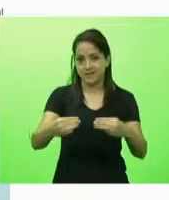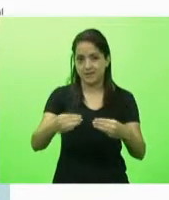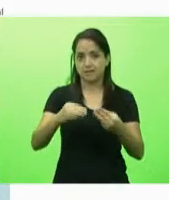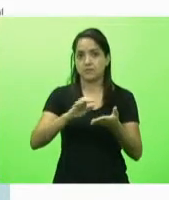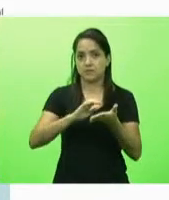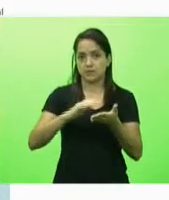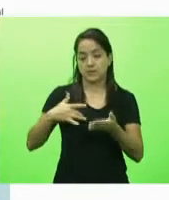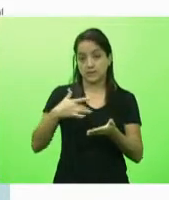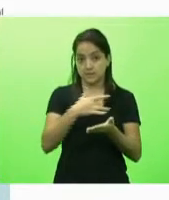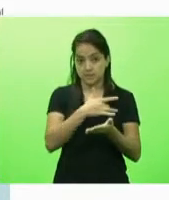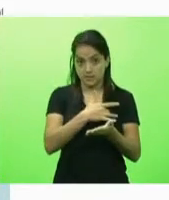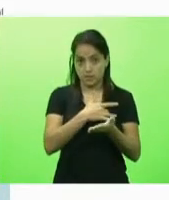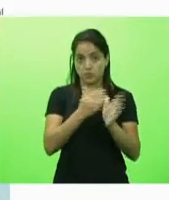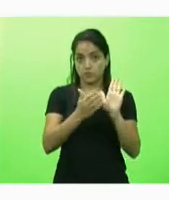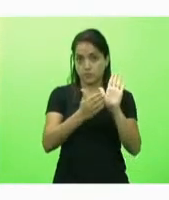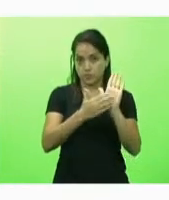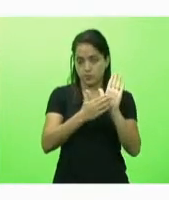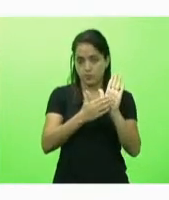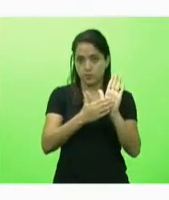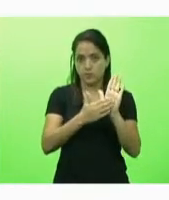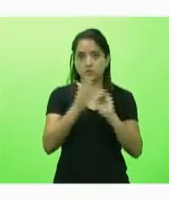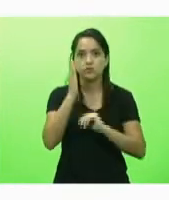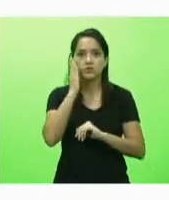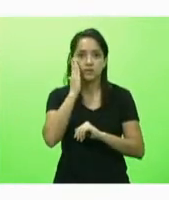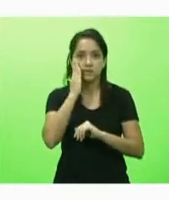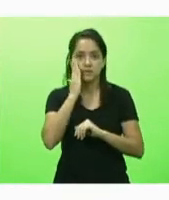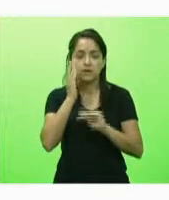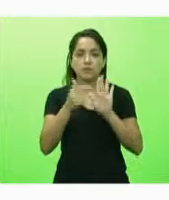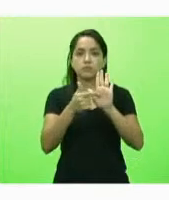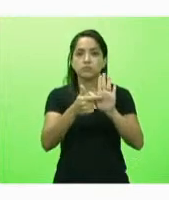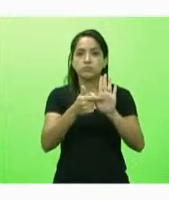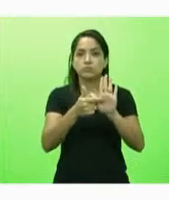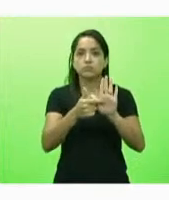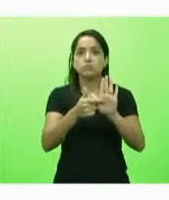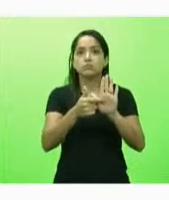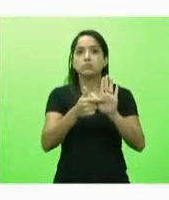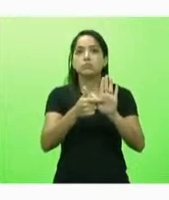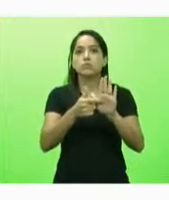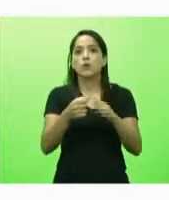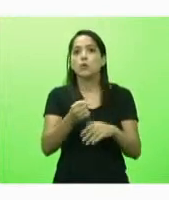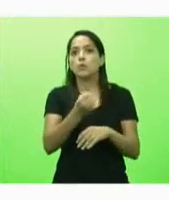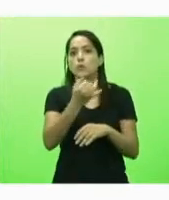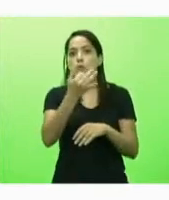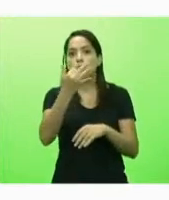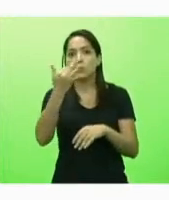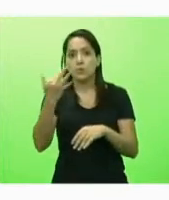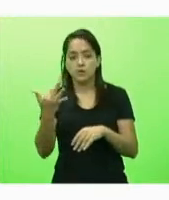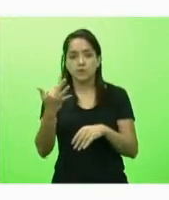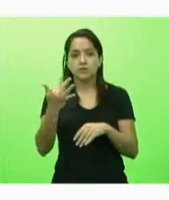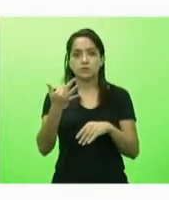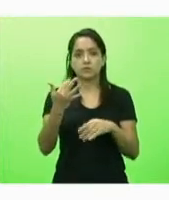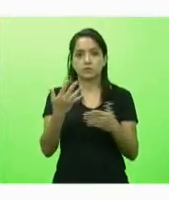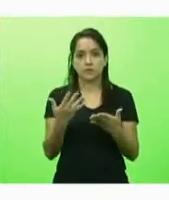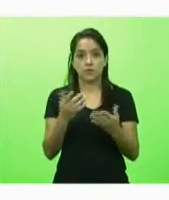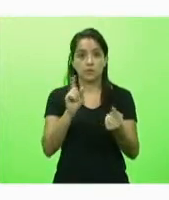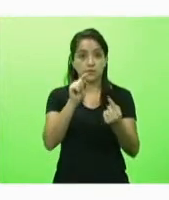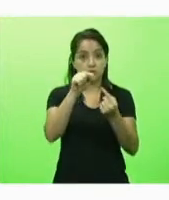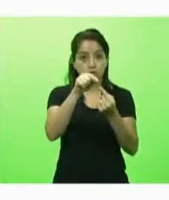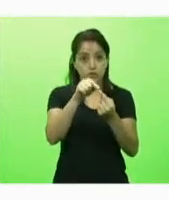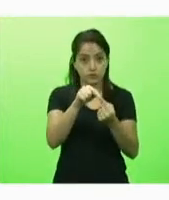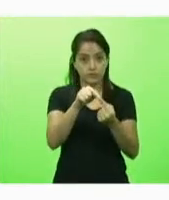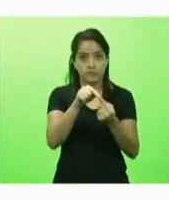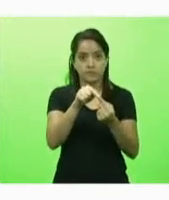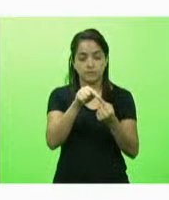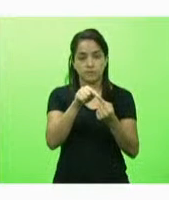já são fases bem conhecidas tornadas públicas e os quantitativos então a serem atingidos nessas quatro fases são esses que estão